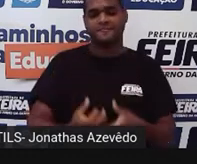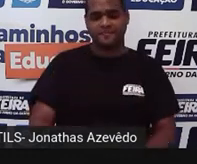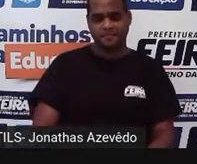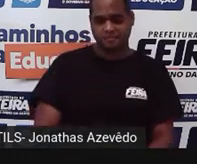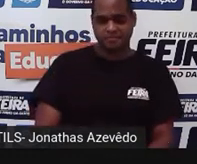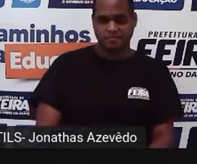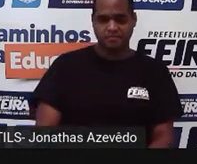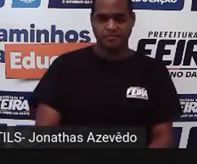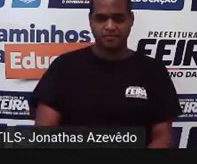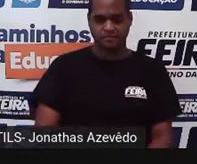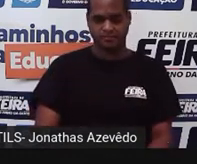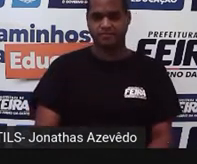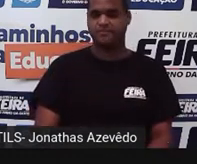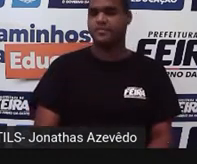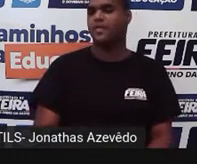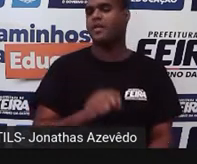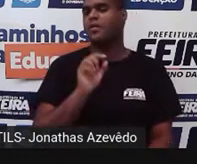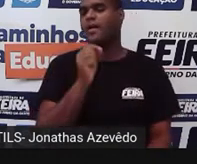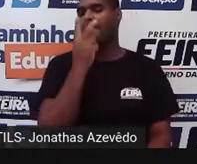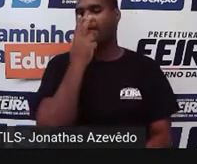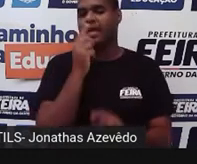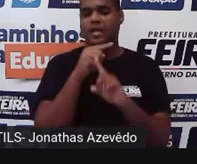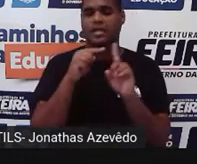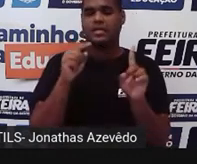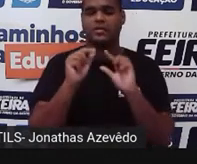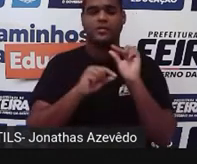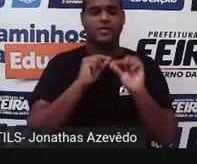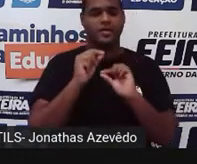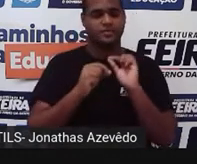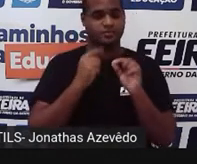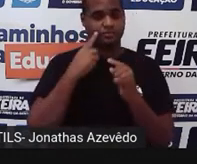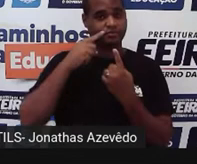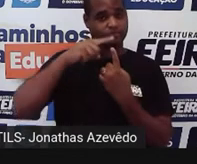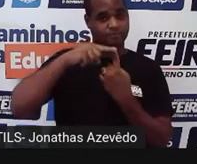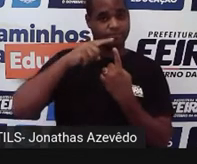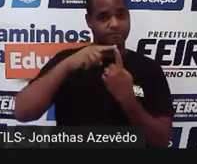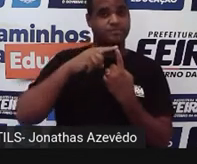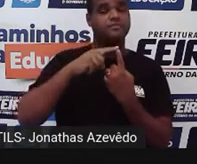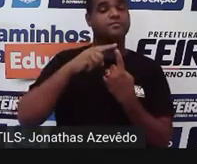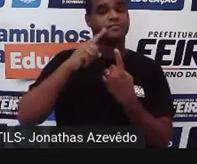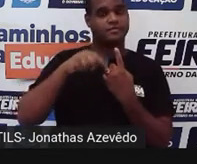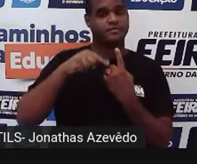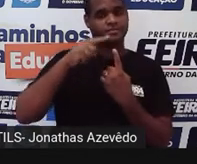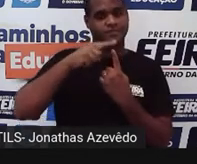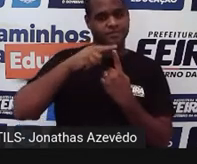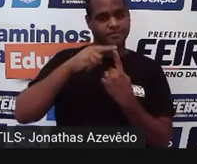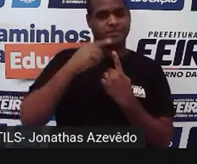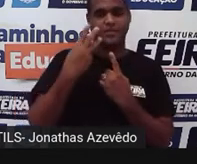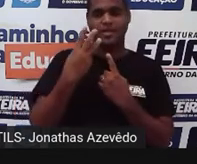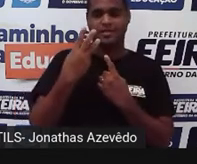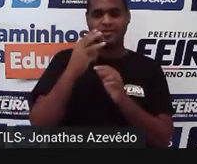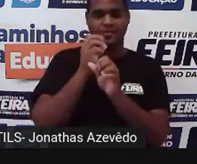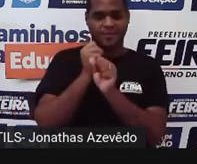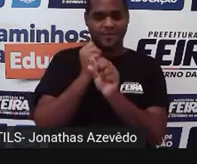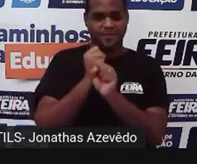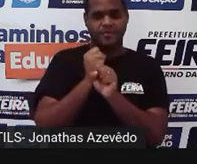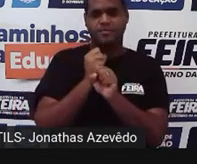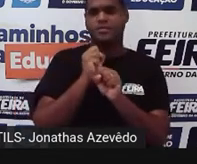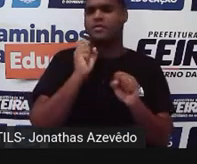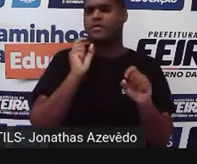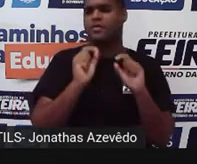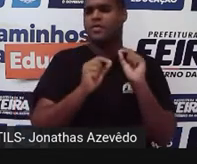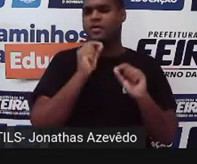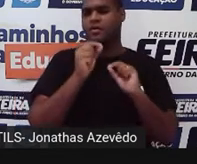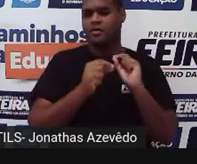bom o que é que tá aparecendo naquela tela ali? Na unidade 1 que é a unidade de peso 3 o que é que tá